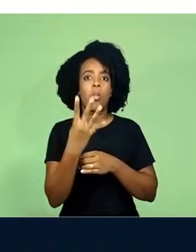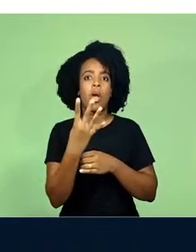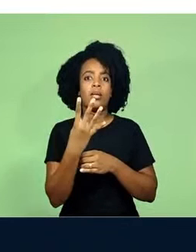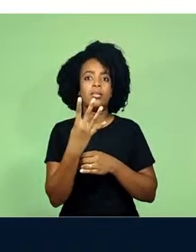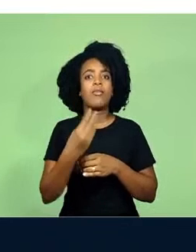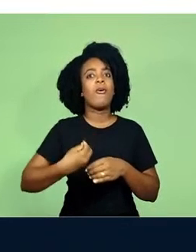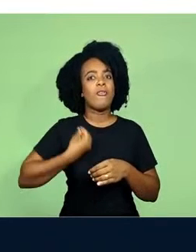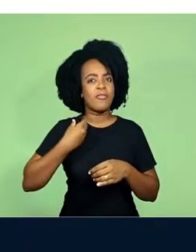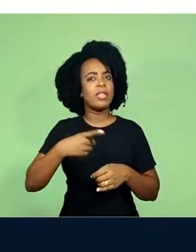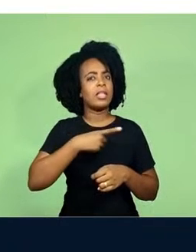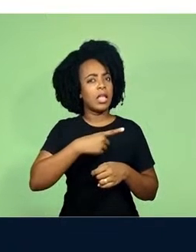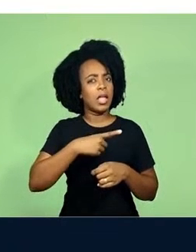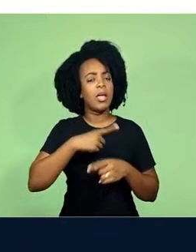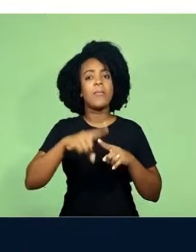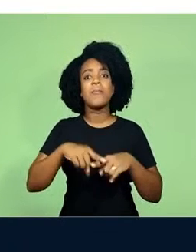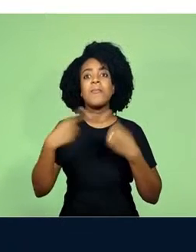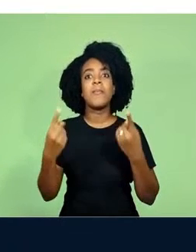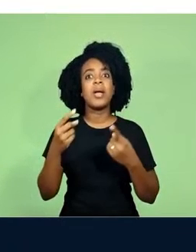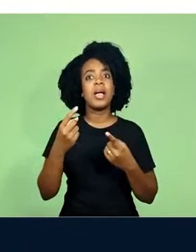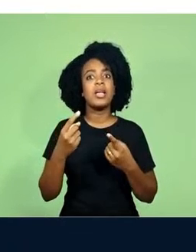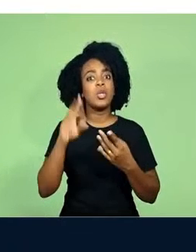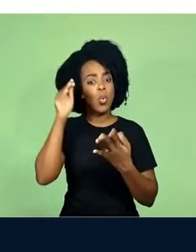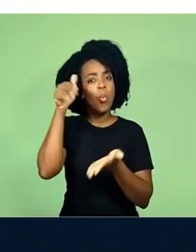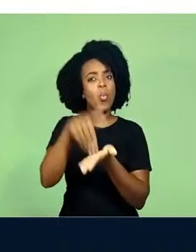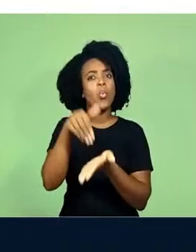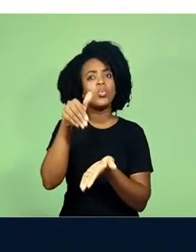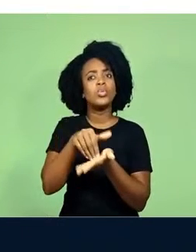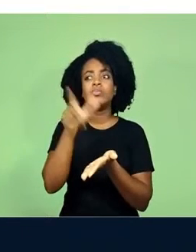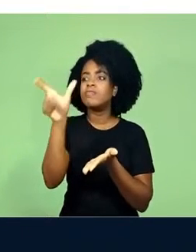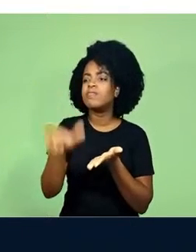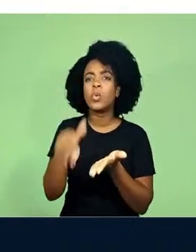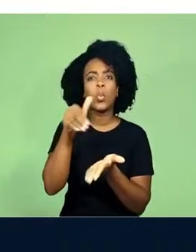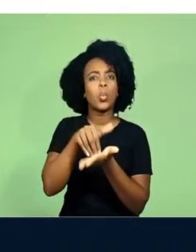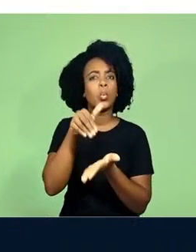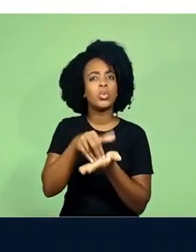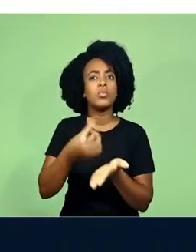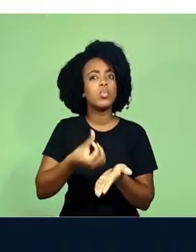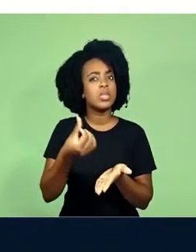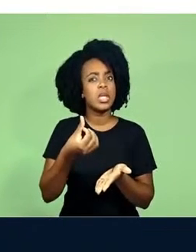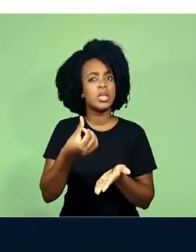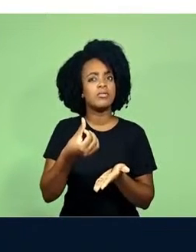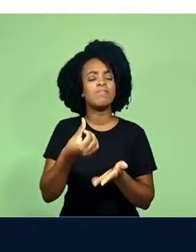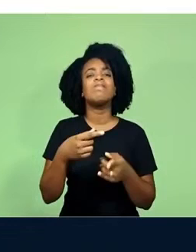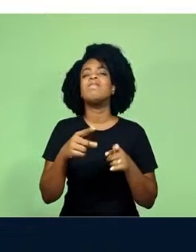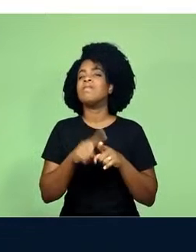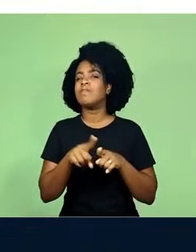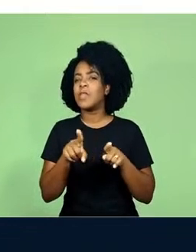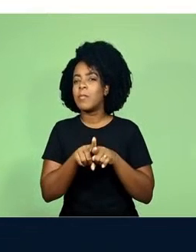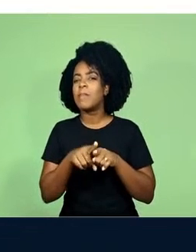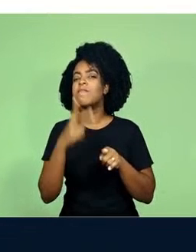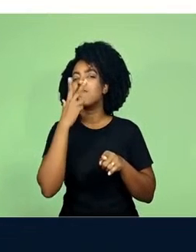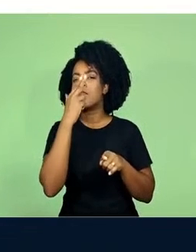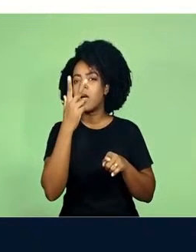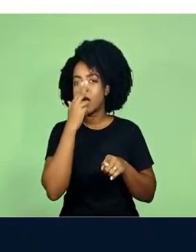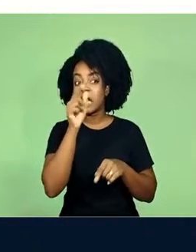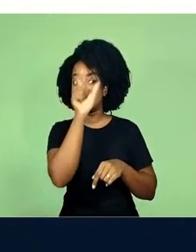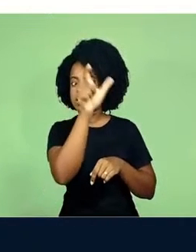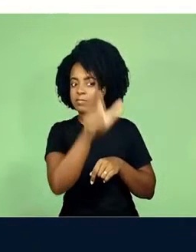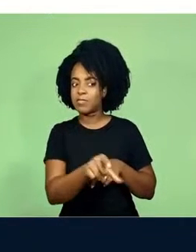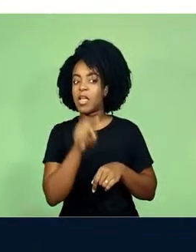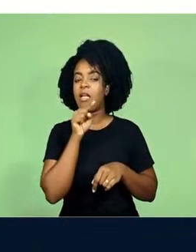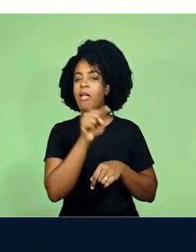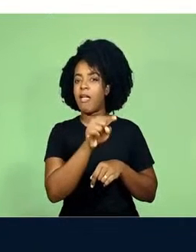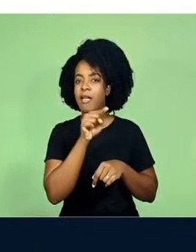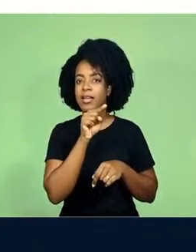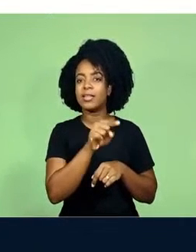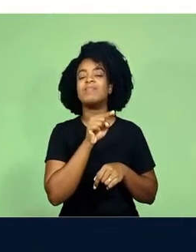momento nenhum se fala do último deles, o sexto. O que também leva às teorias que ser, talvez,